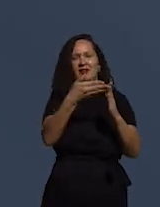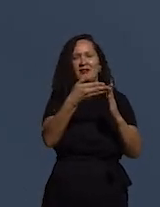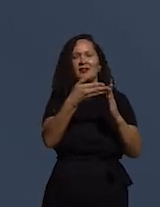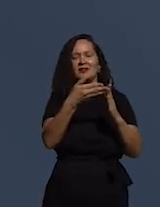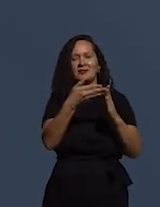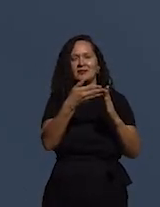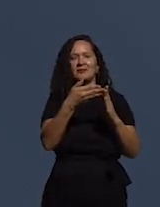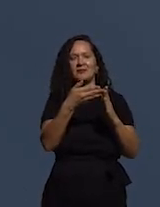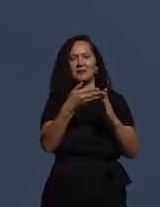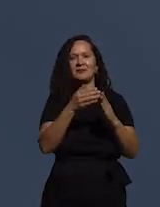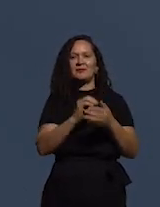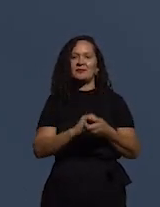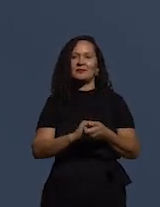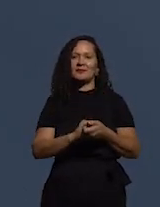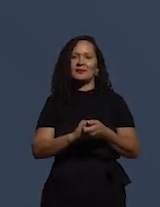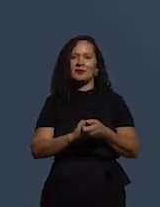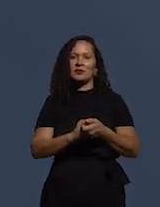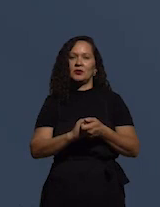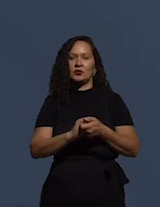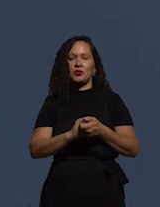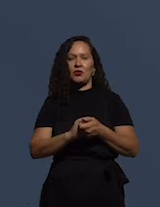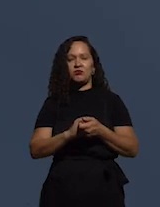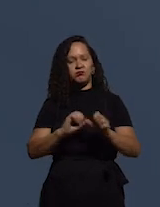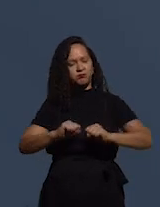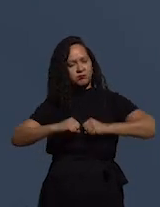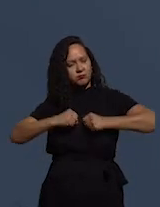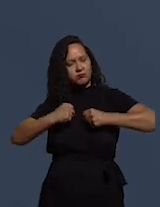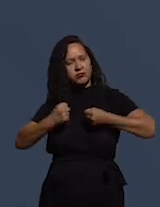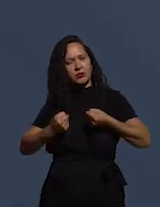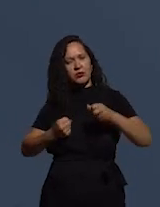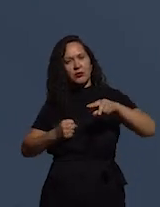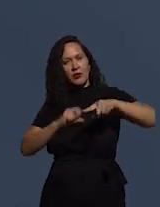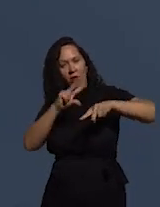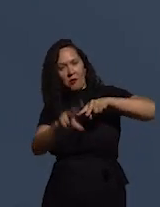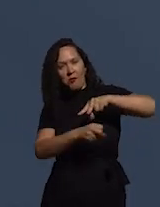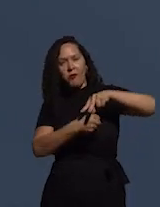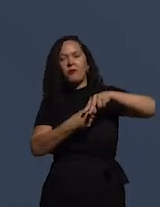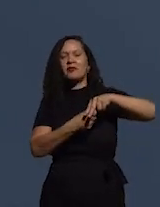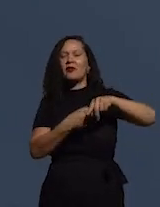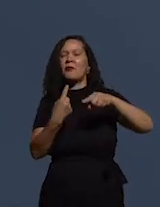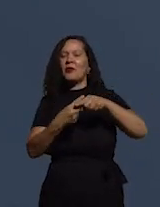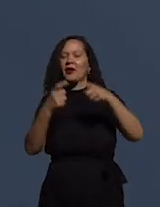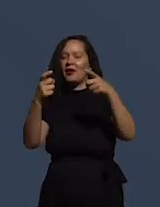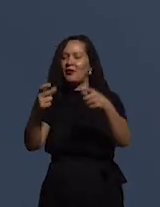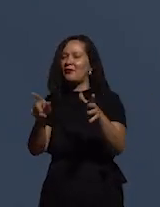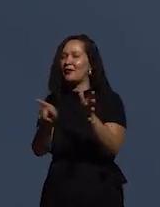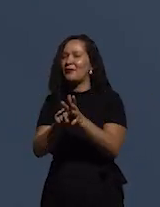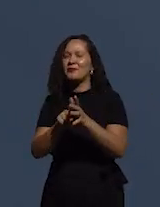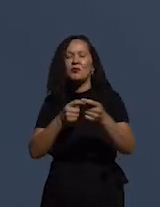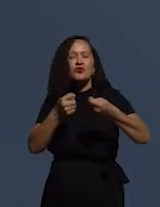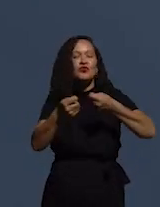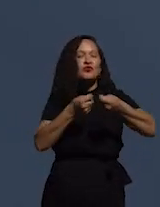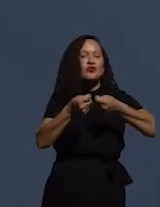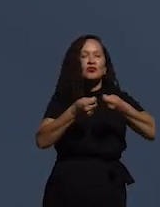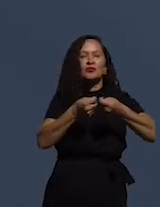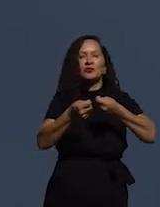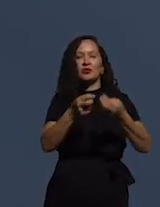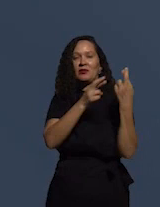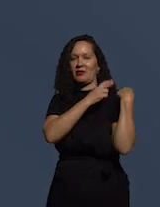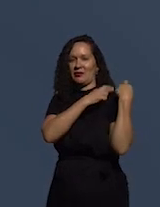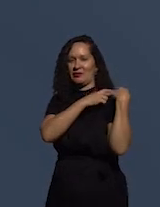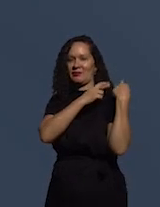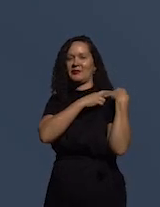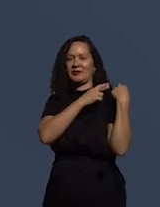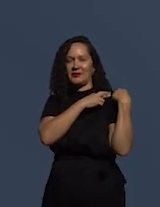com o enfrentamento à corrupção, já que é o órgão do controle interno, responsável